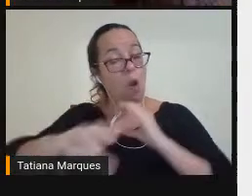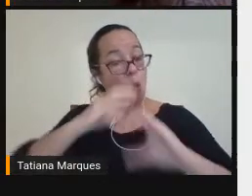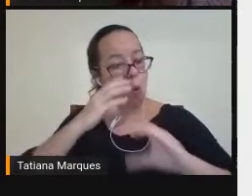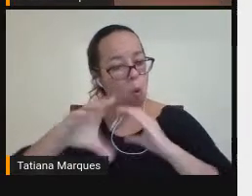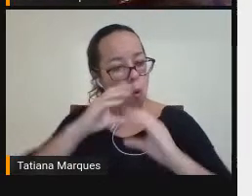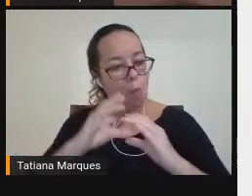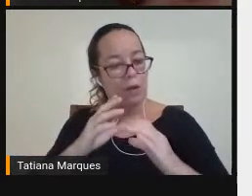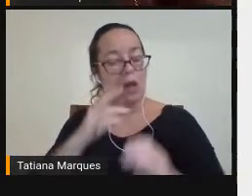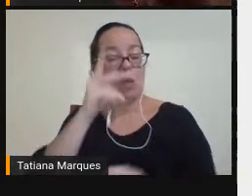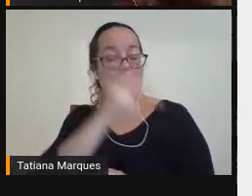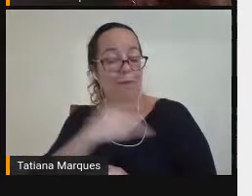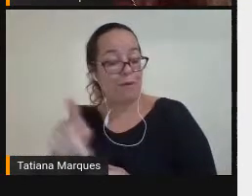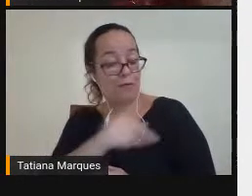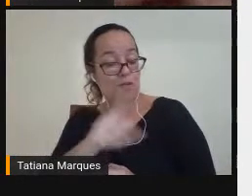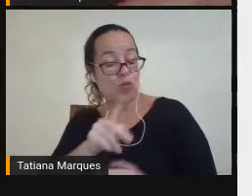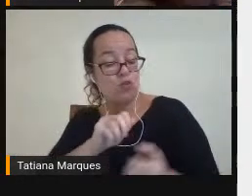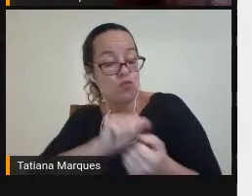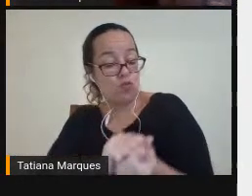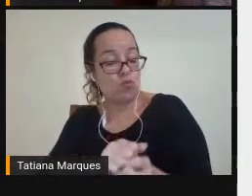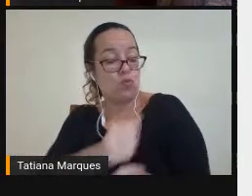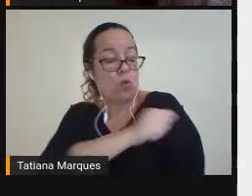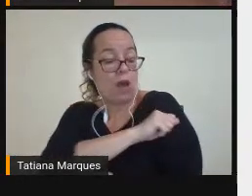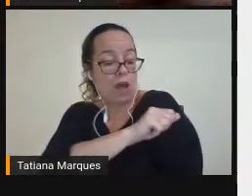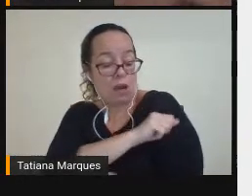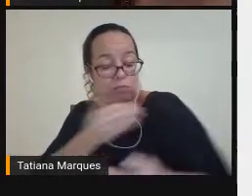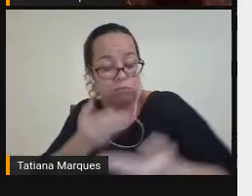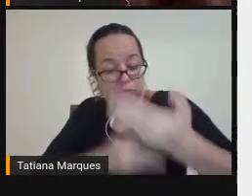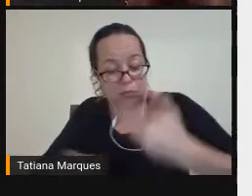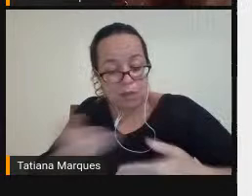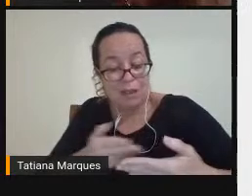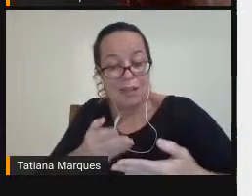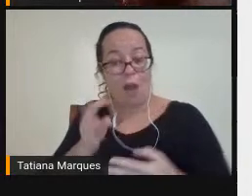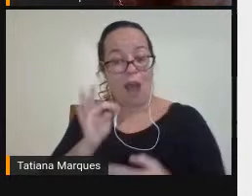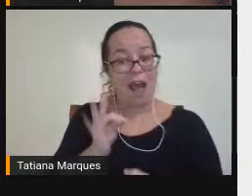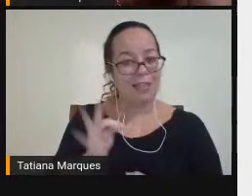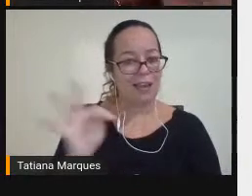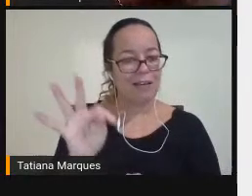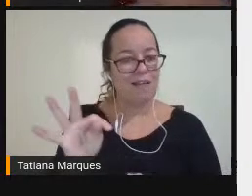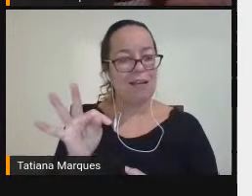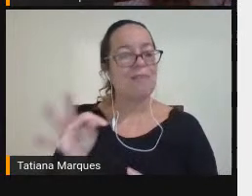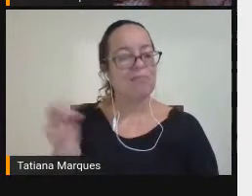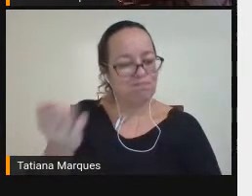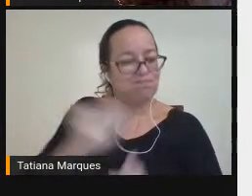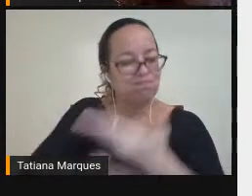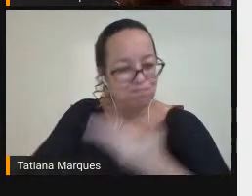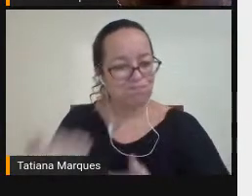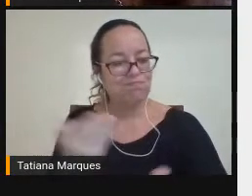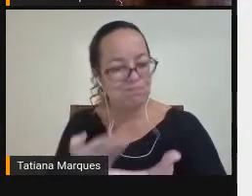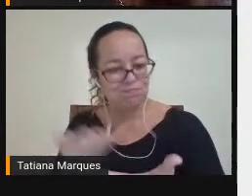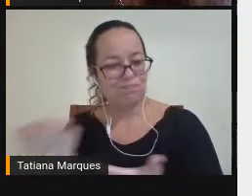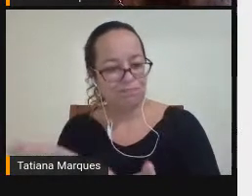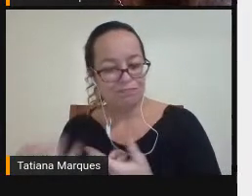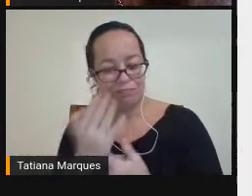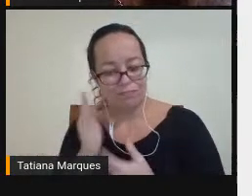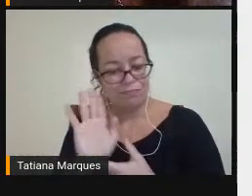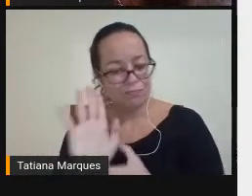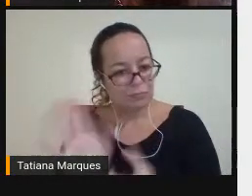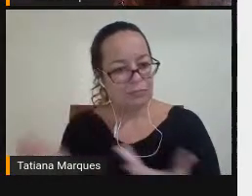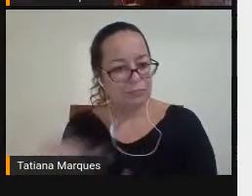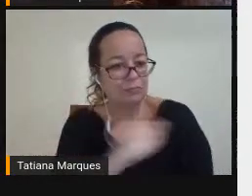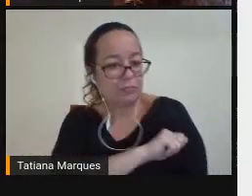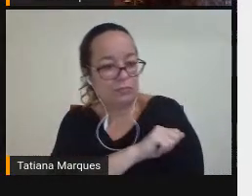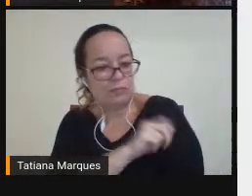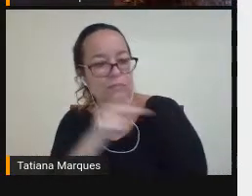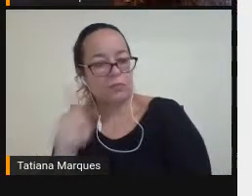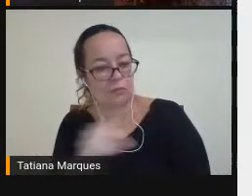professor Com esse estudante Através da tecnologia Através desse software Através da gamificação Que a gente está falando Tá